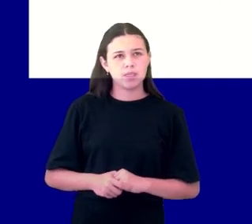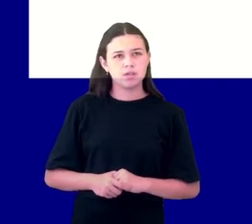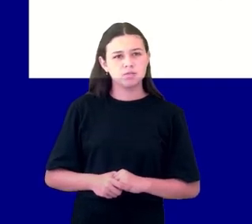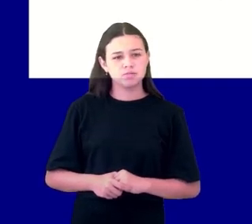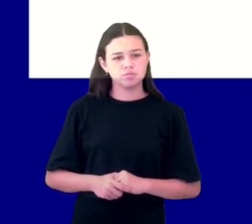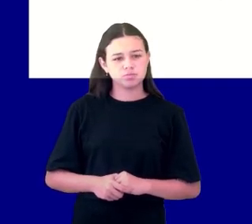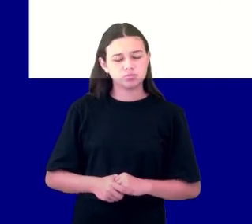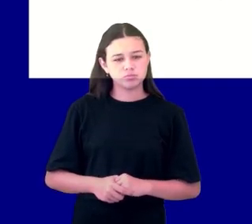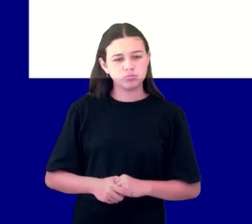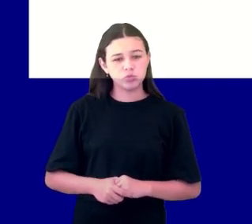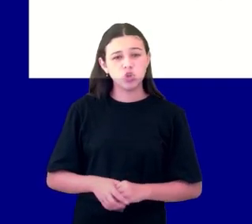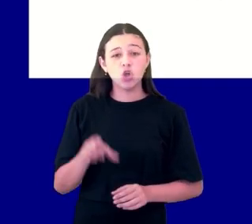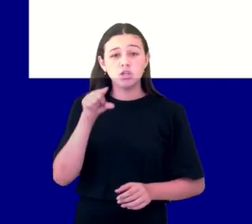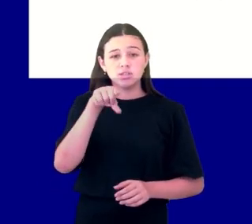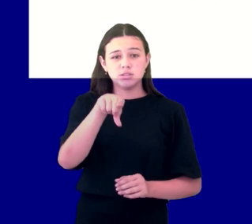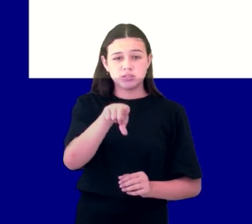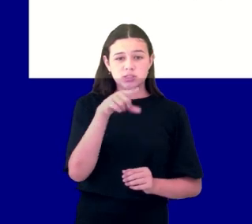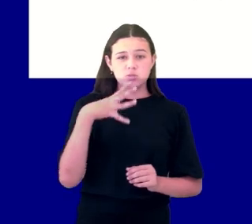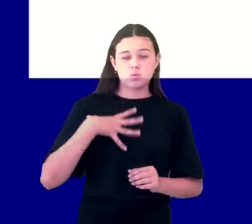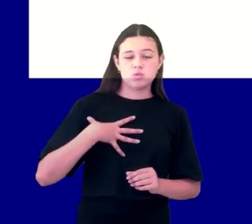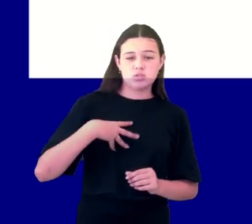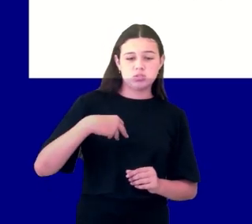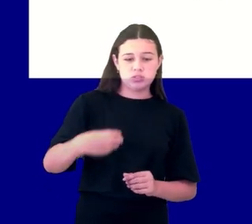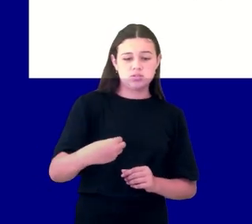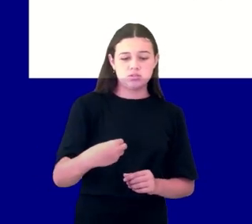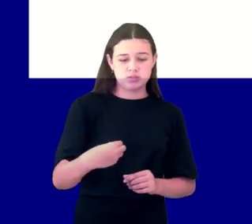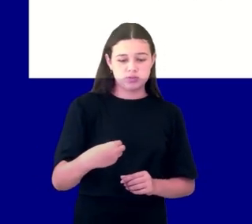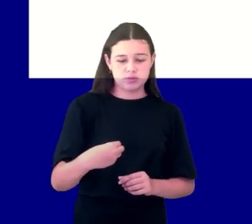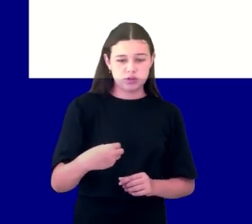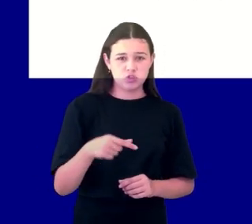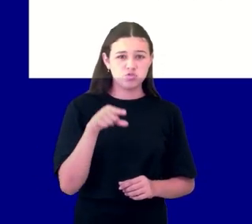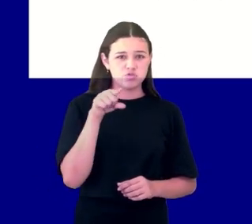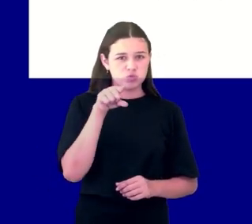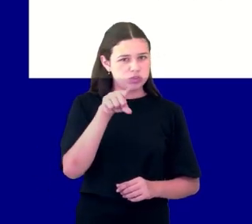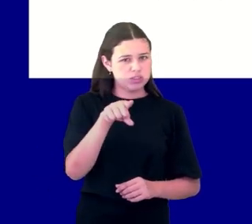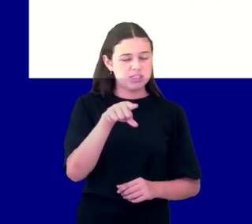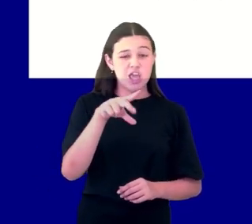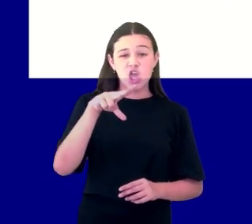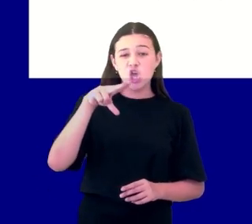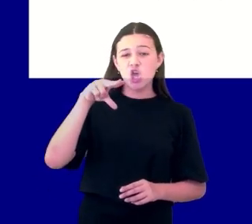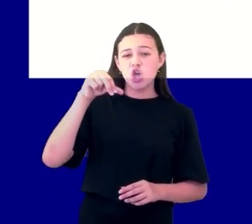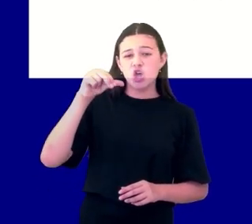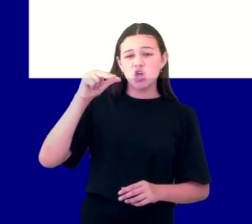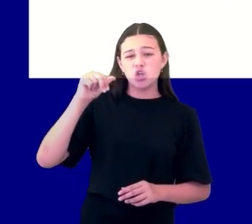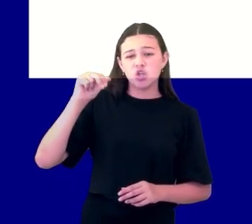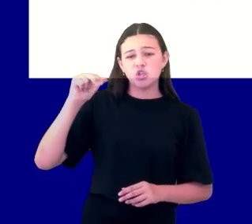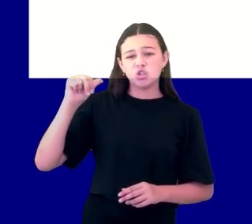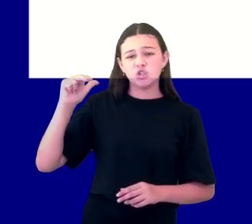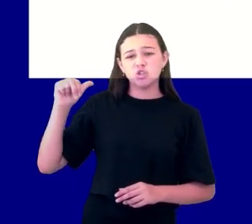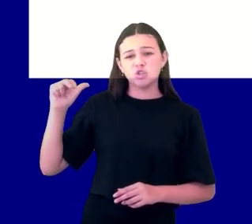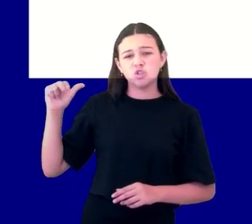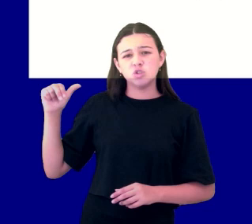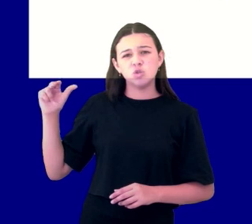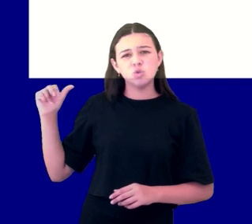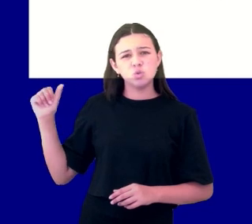Foram educados, foram ensinados. Mas a quem pertence o controle de tudo, irmãos? Tem dúvidas disso?